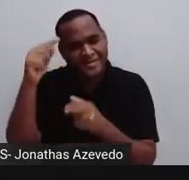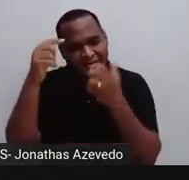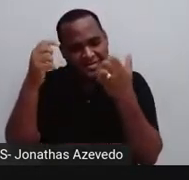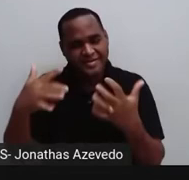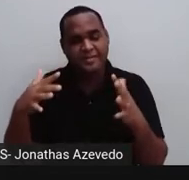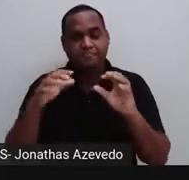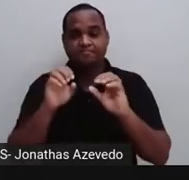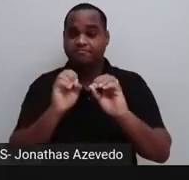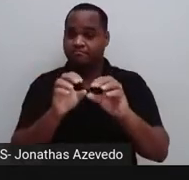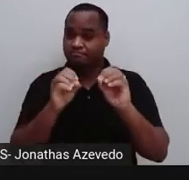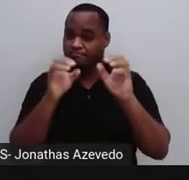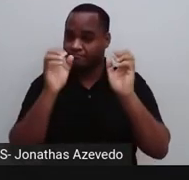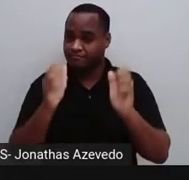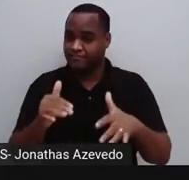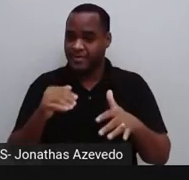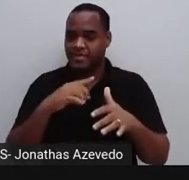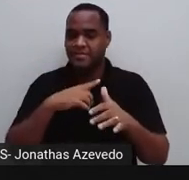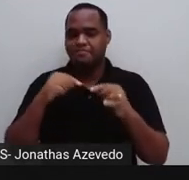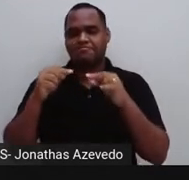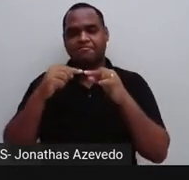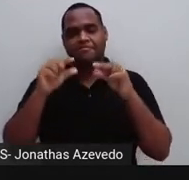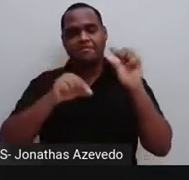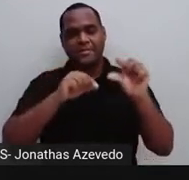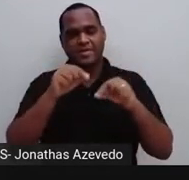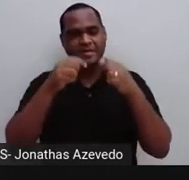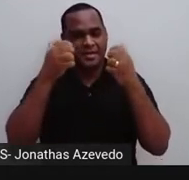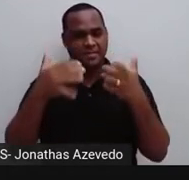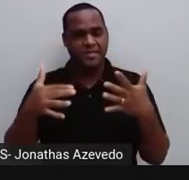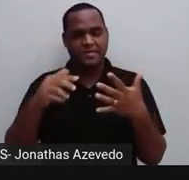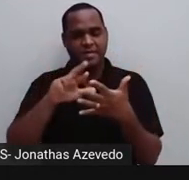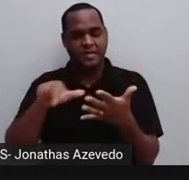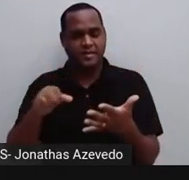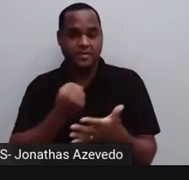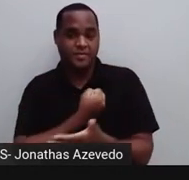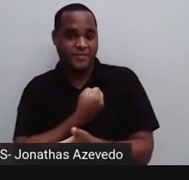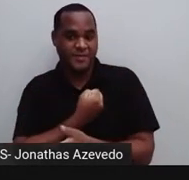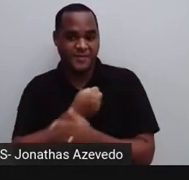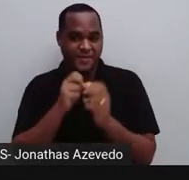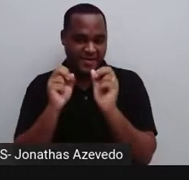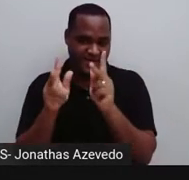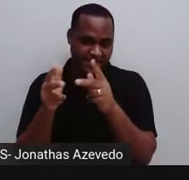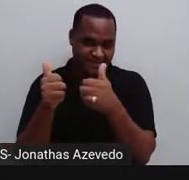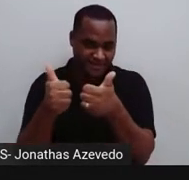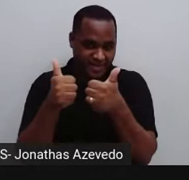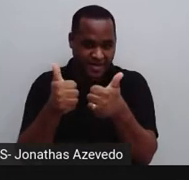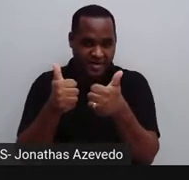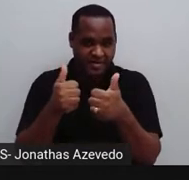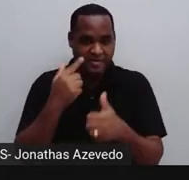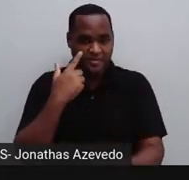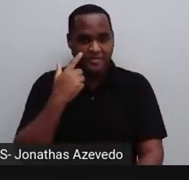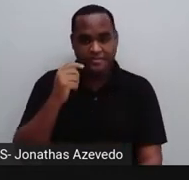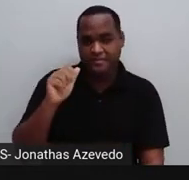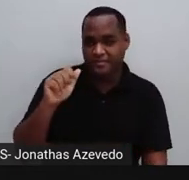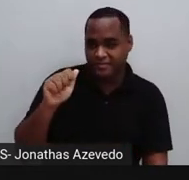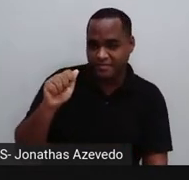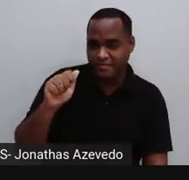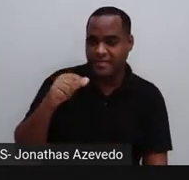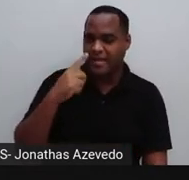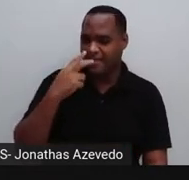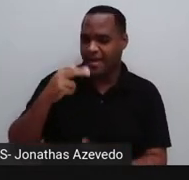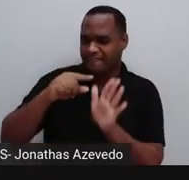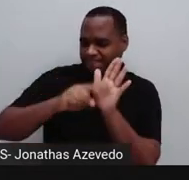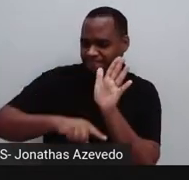falou dos detalhes sobre esse tipo de número tá bom? o que está na letra é um número inteiro negativo